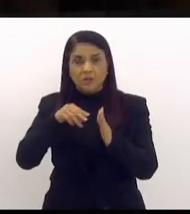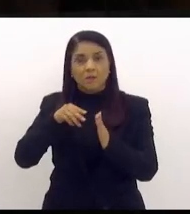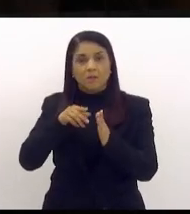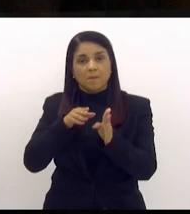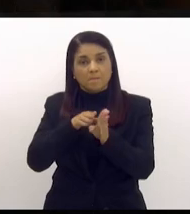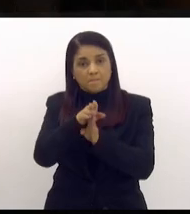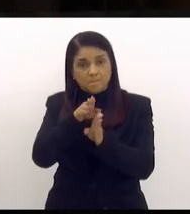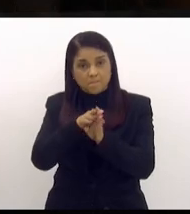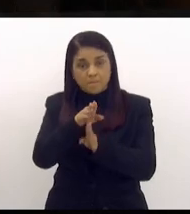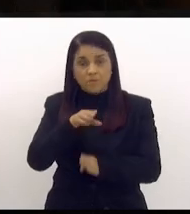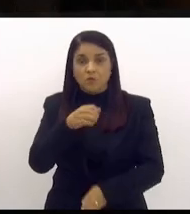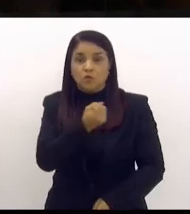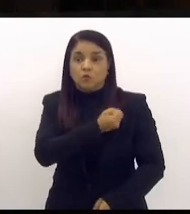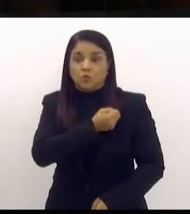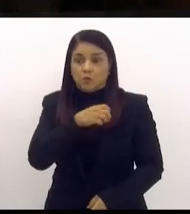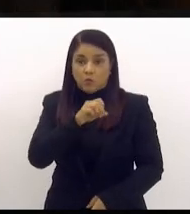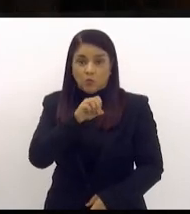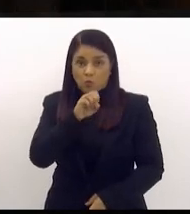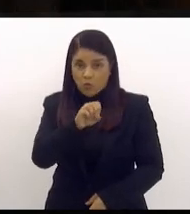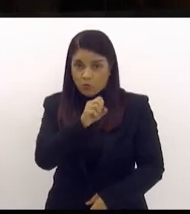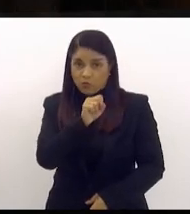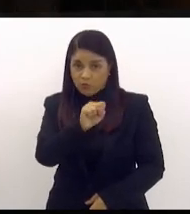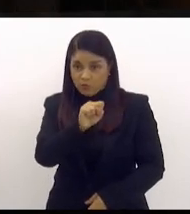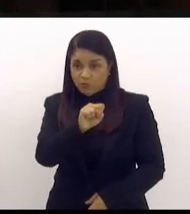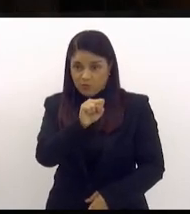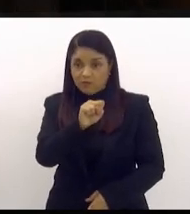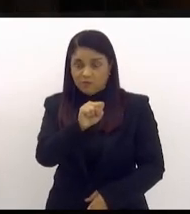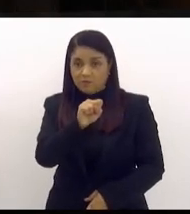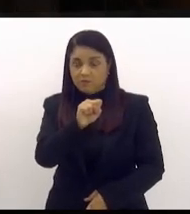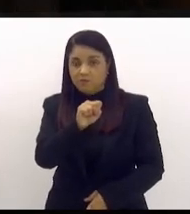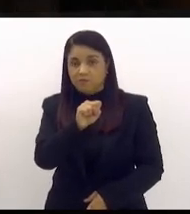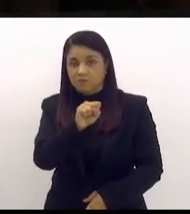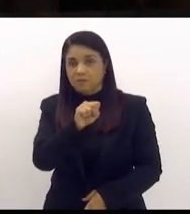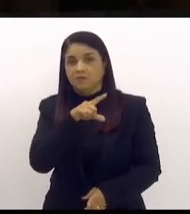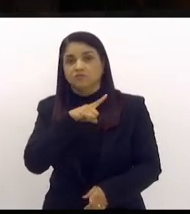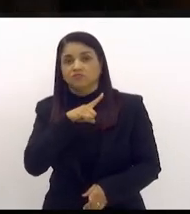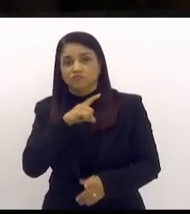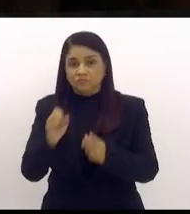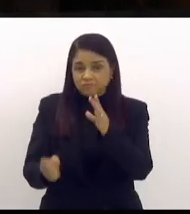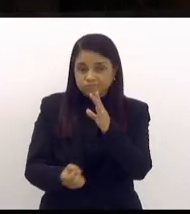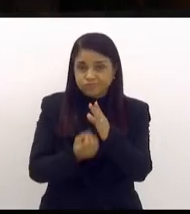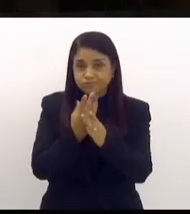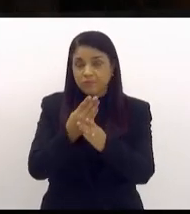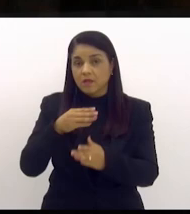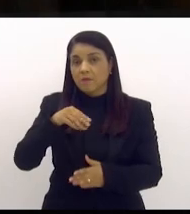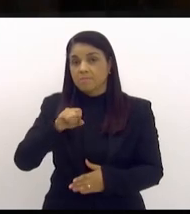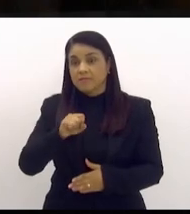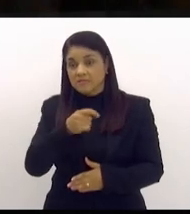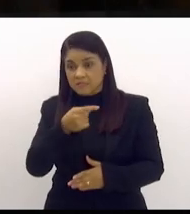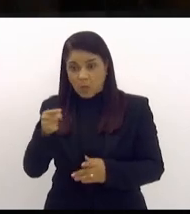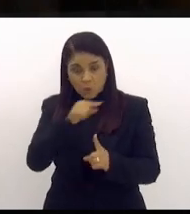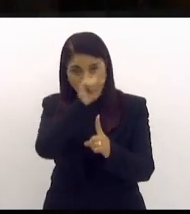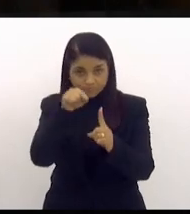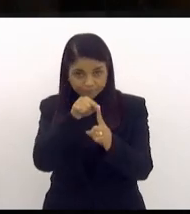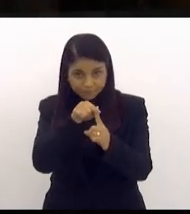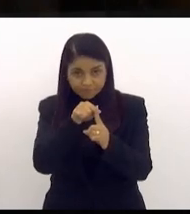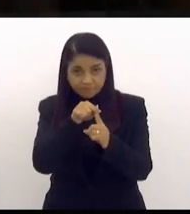número oito. Eu fiz a crítica que tinha que criar a missão da segurança pública